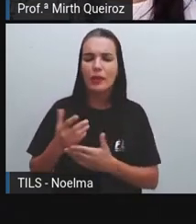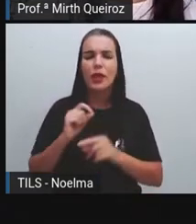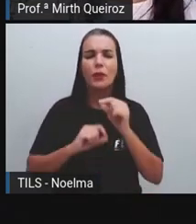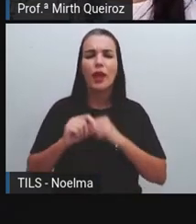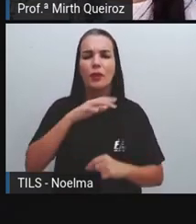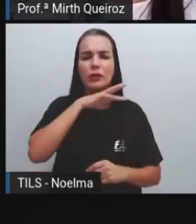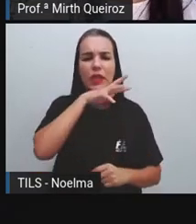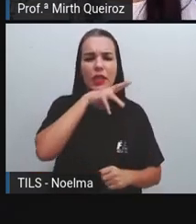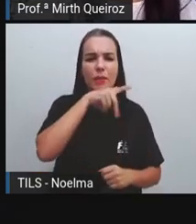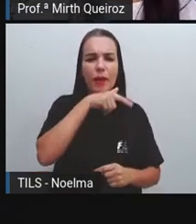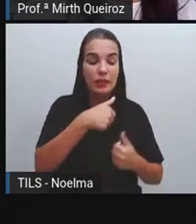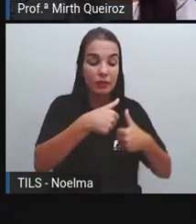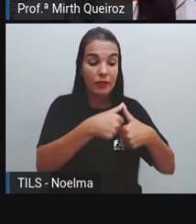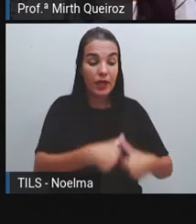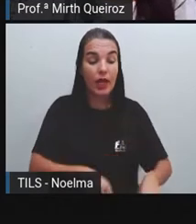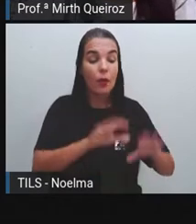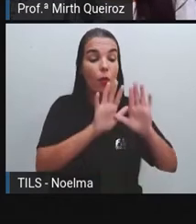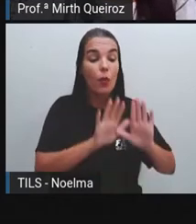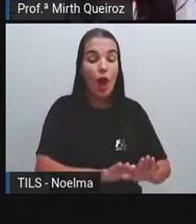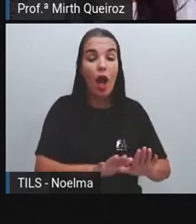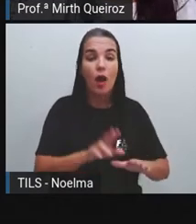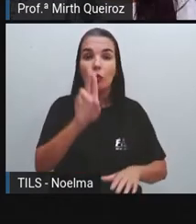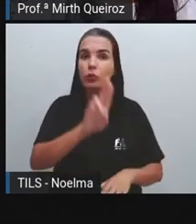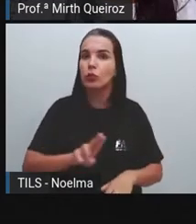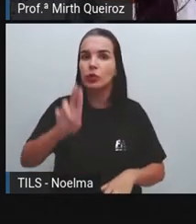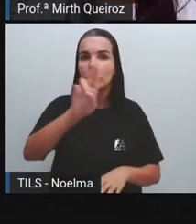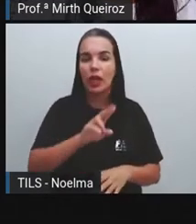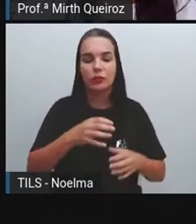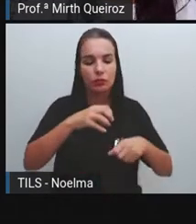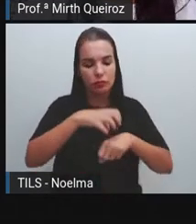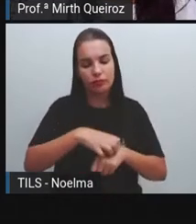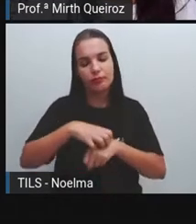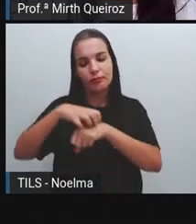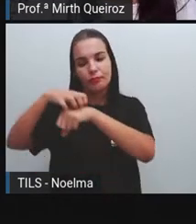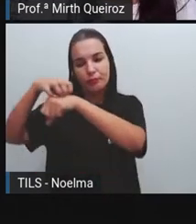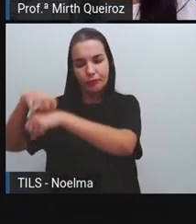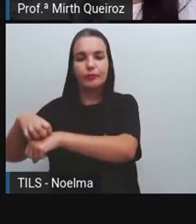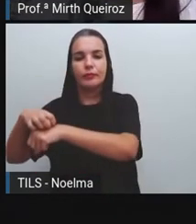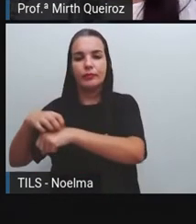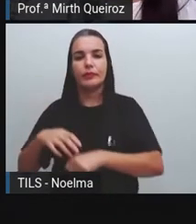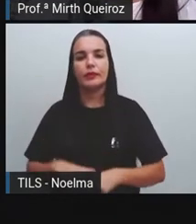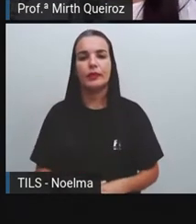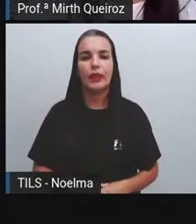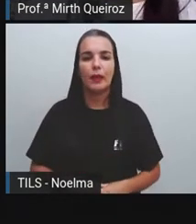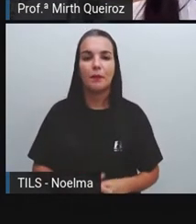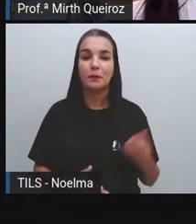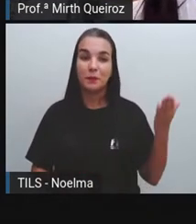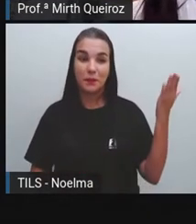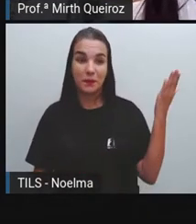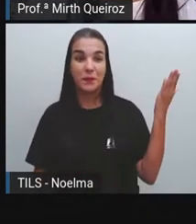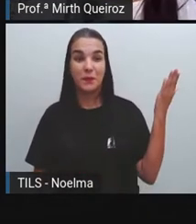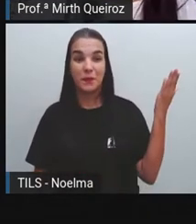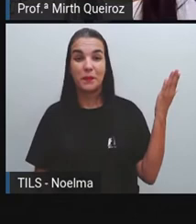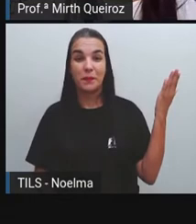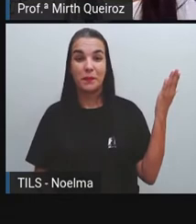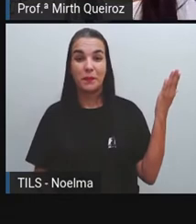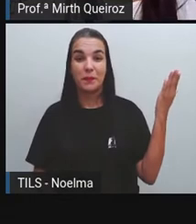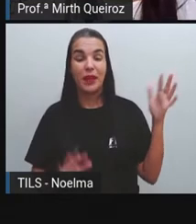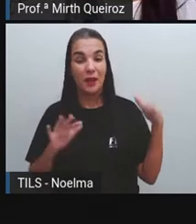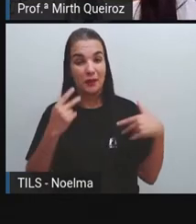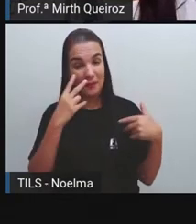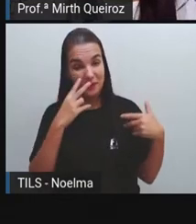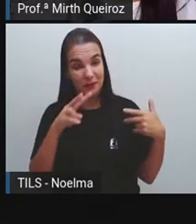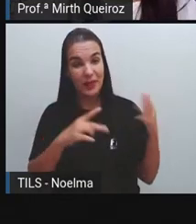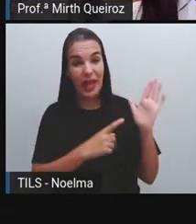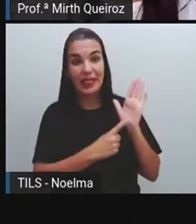os animais, eles passarão a ser utilizados como meios de transporte, certo? Cabe destacar que é